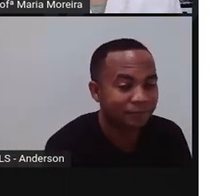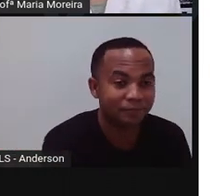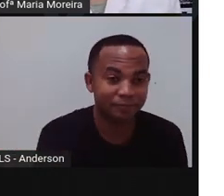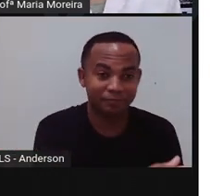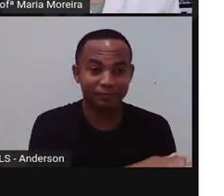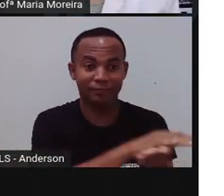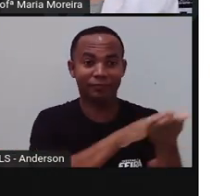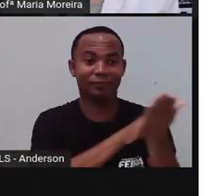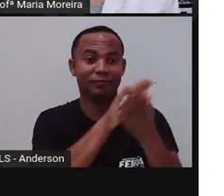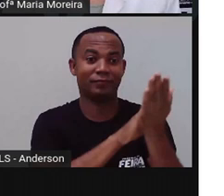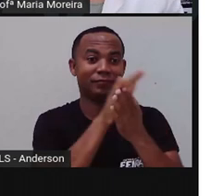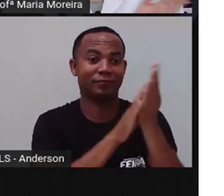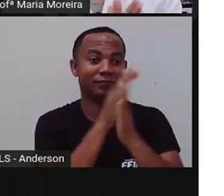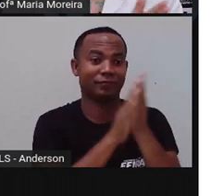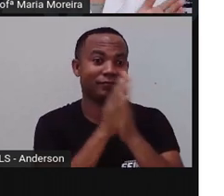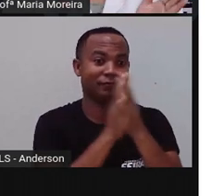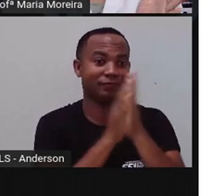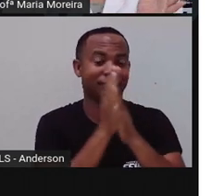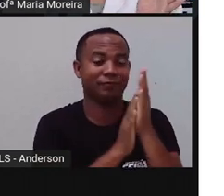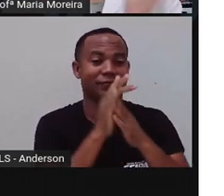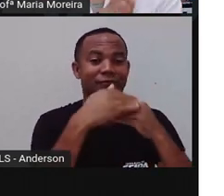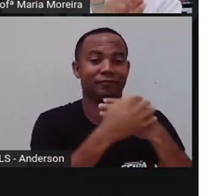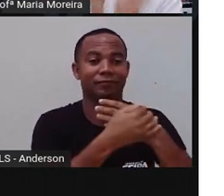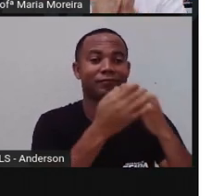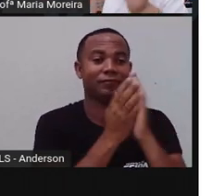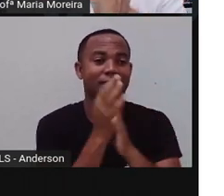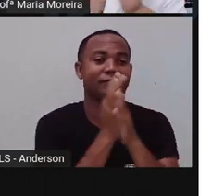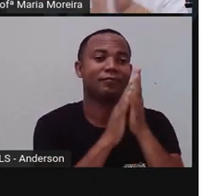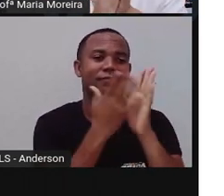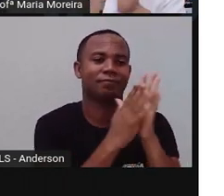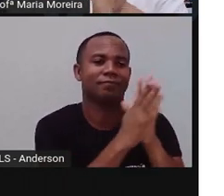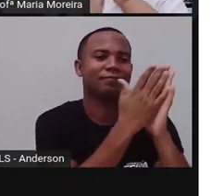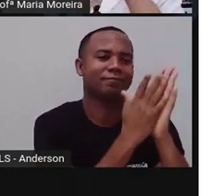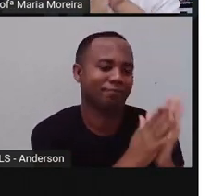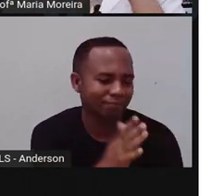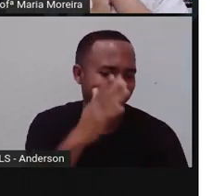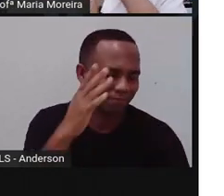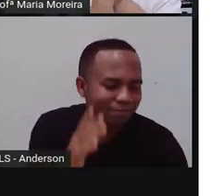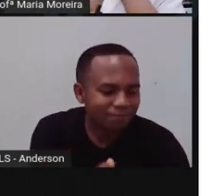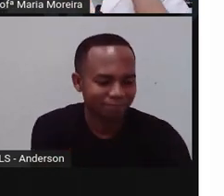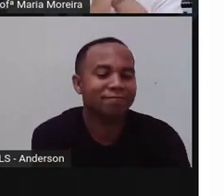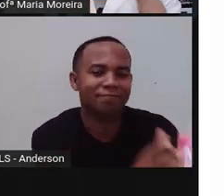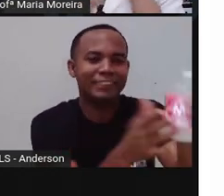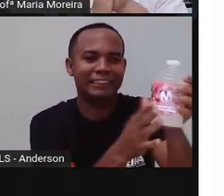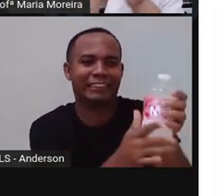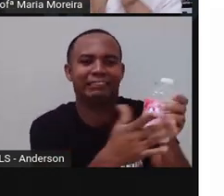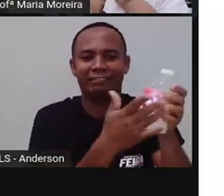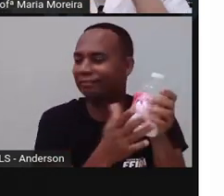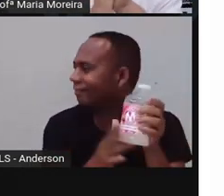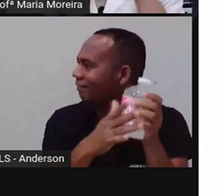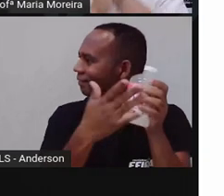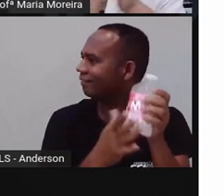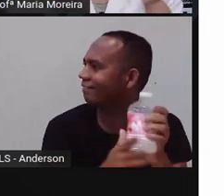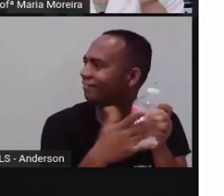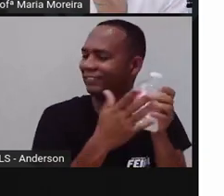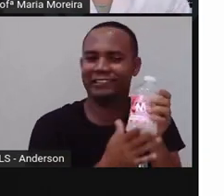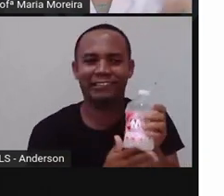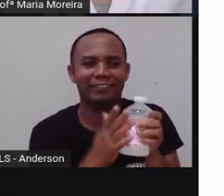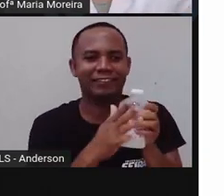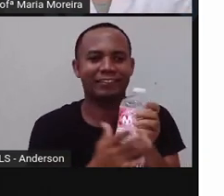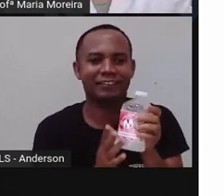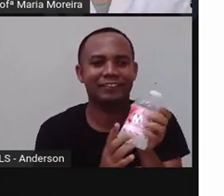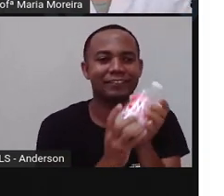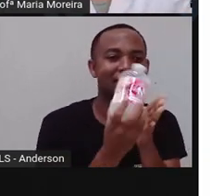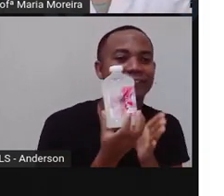Pois é. Lavem as mãos. Lava uma mão. Lava outra. Lava uma mão. Lava outra.